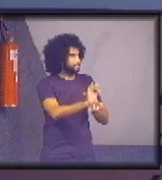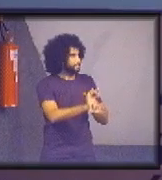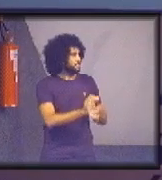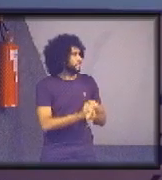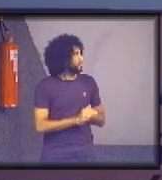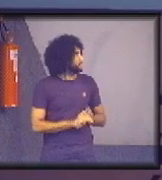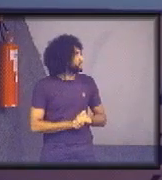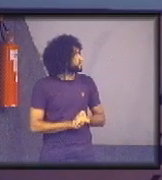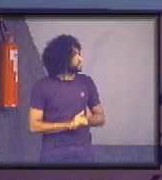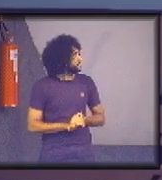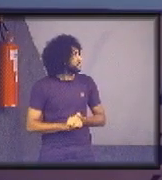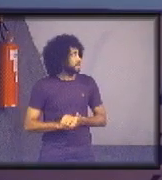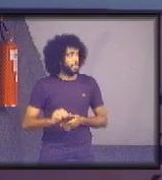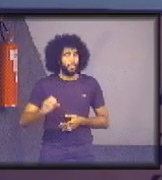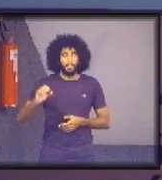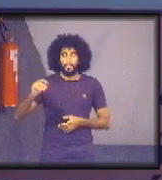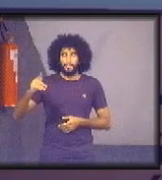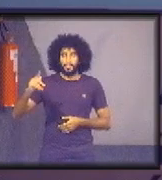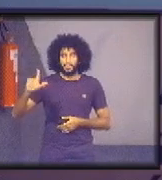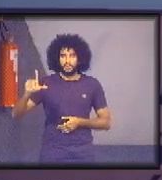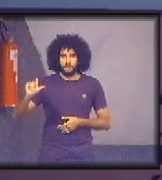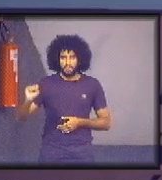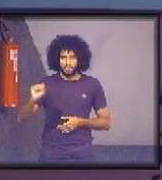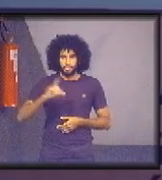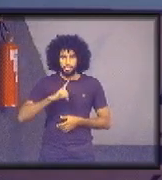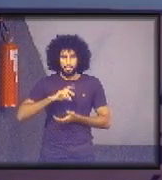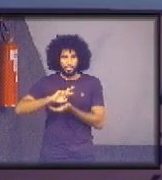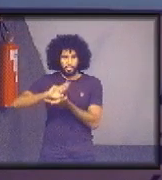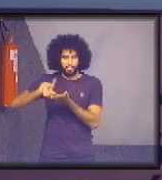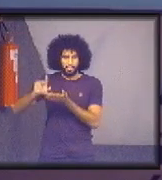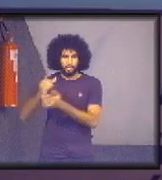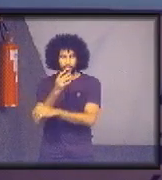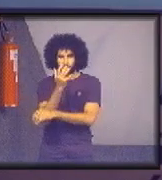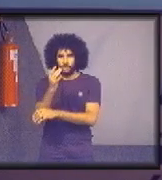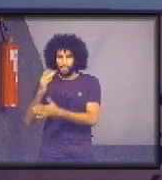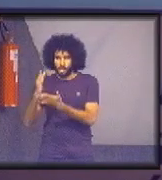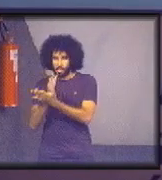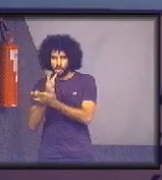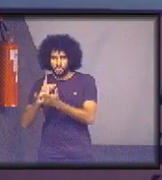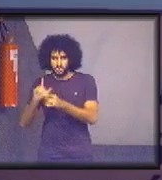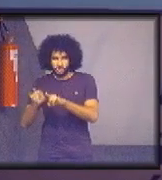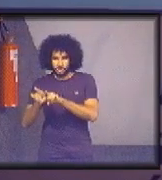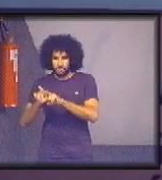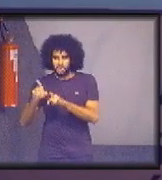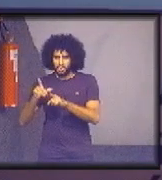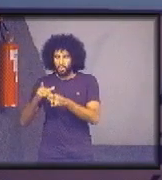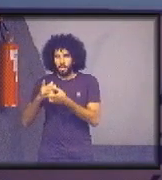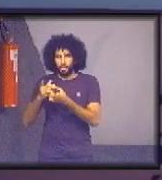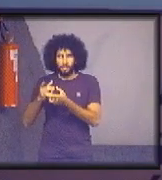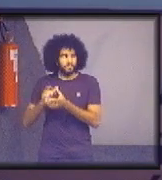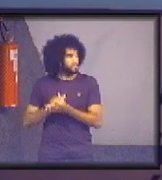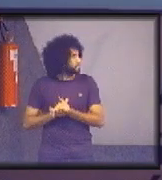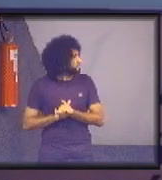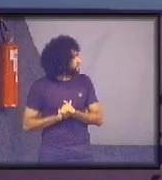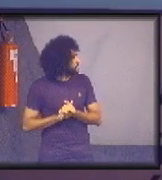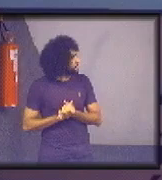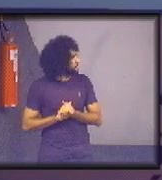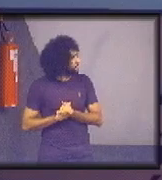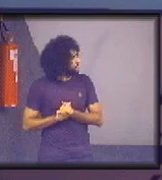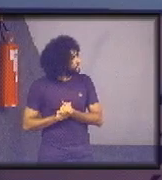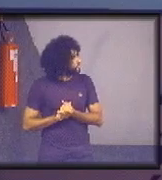O PLS tem vários indicadores na perspectiva ambiental. Alguns da perspectiva econômica, mas poucos ainda da perspectiva social.